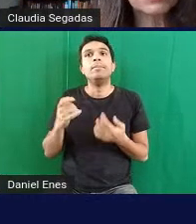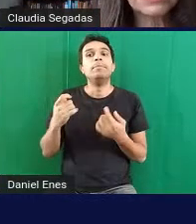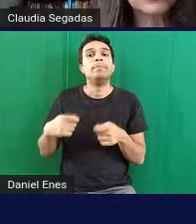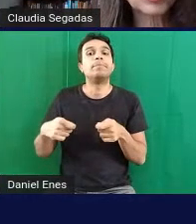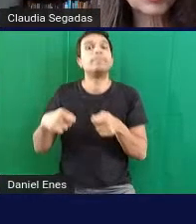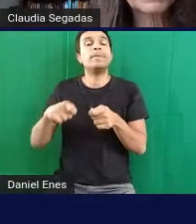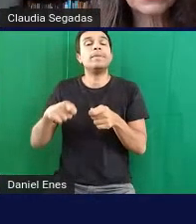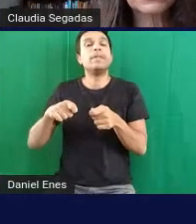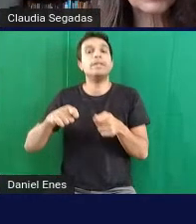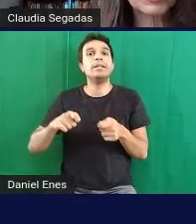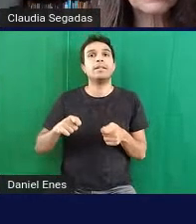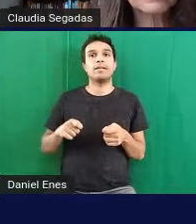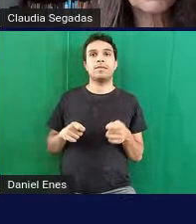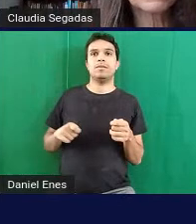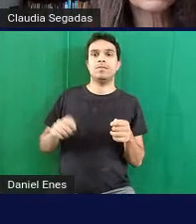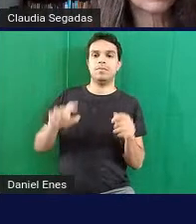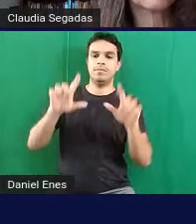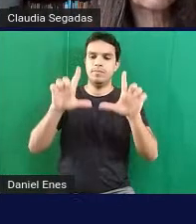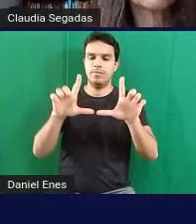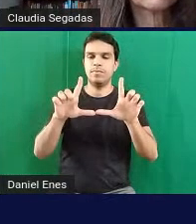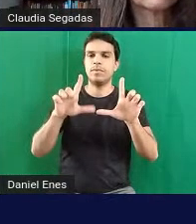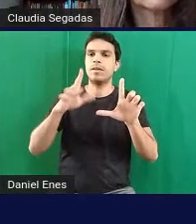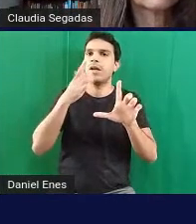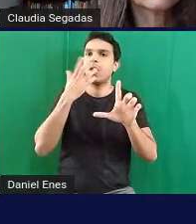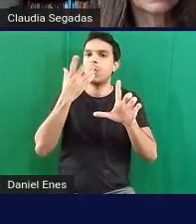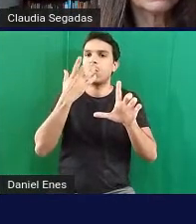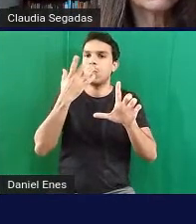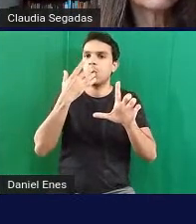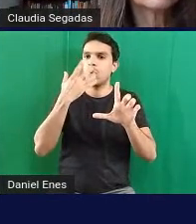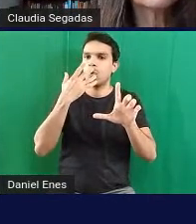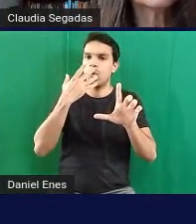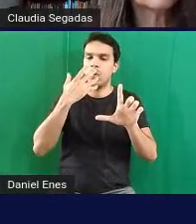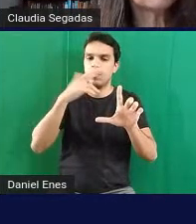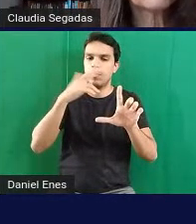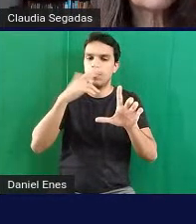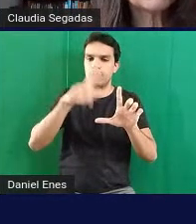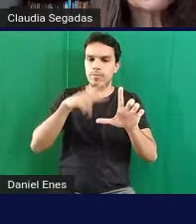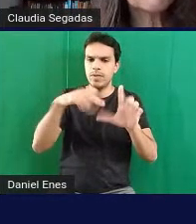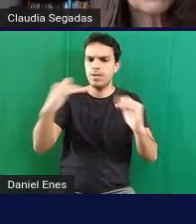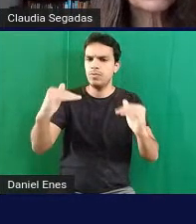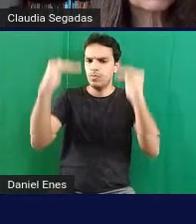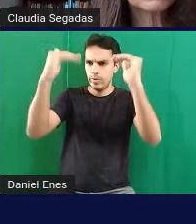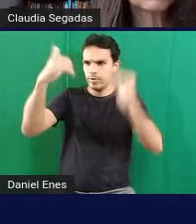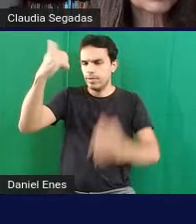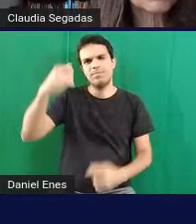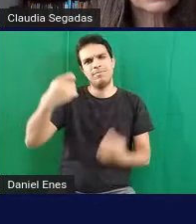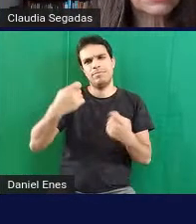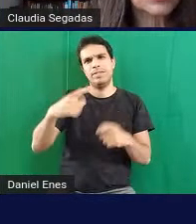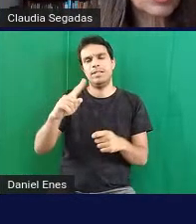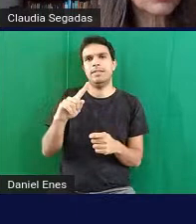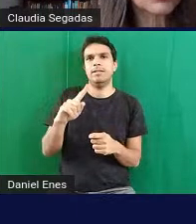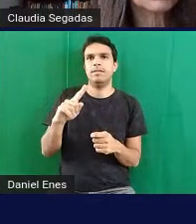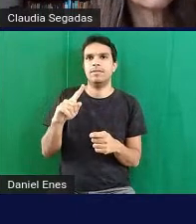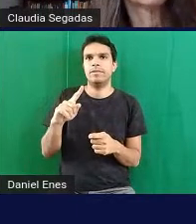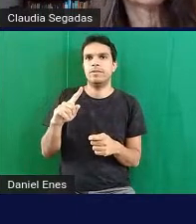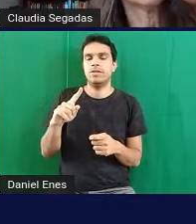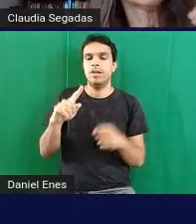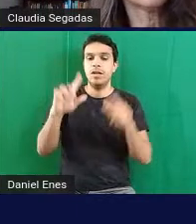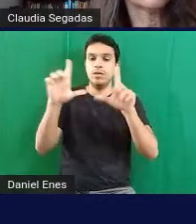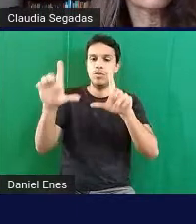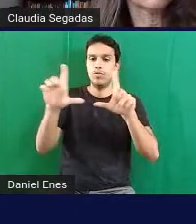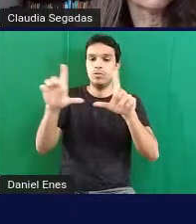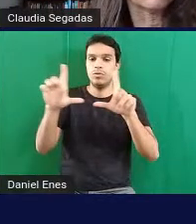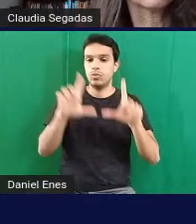um dos quadradinhos pintados tem que ser o mais alto tá e não podem pintar mais do que dois quadradinhos